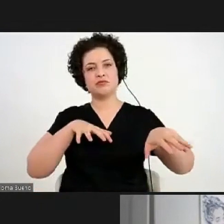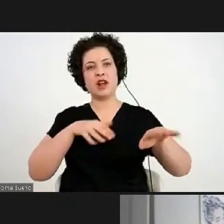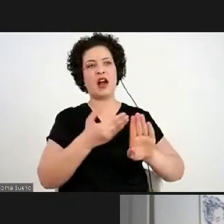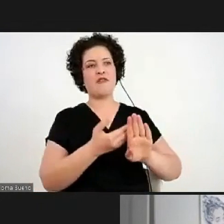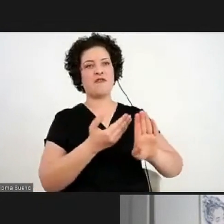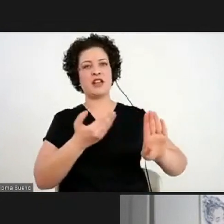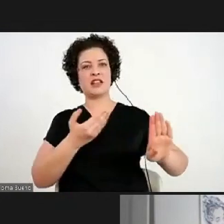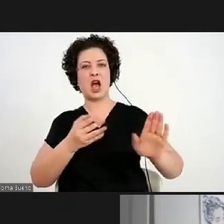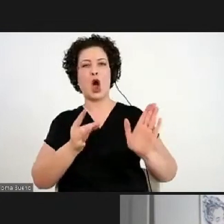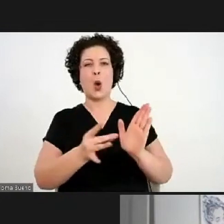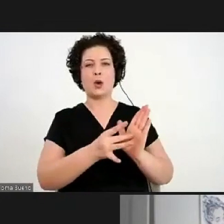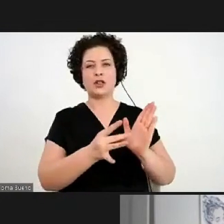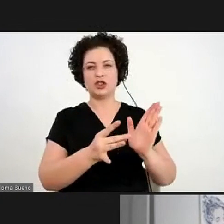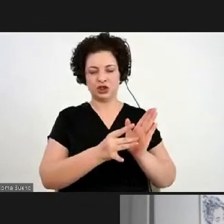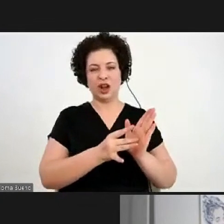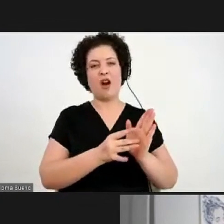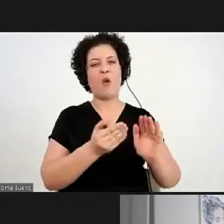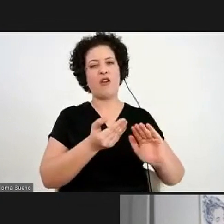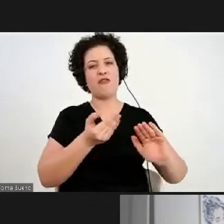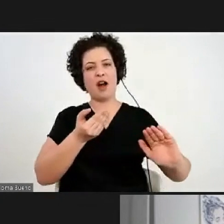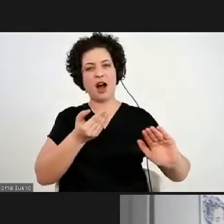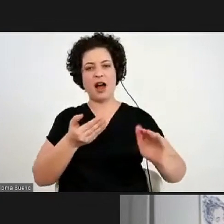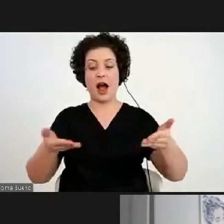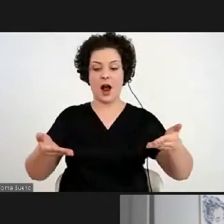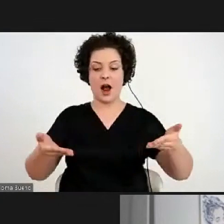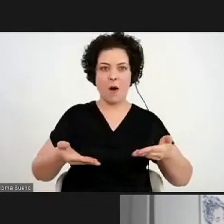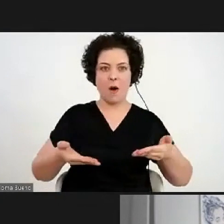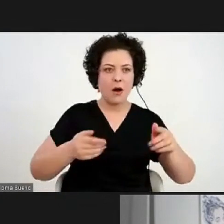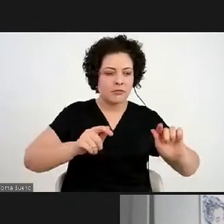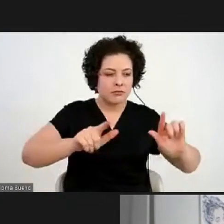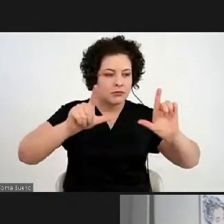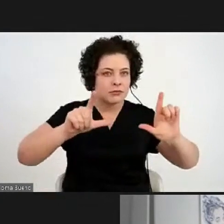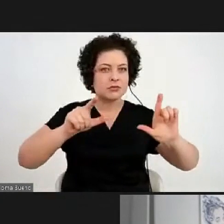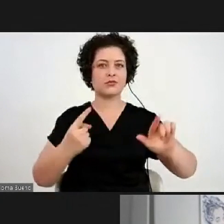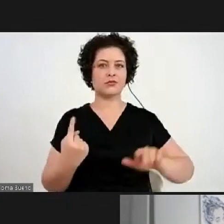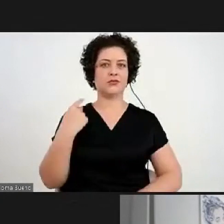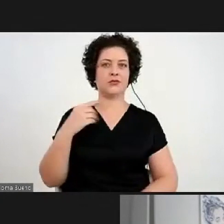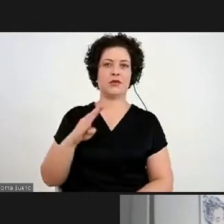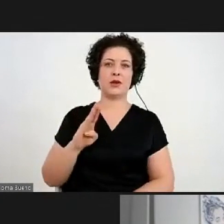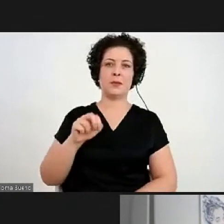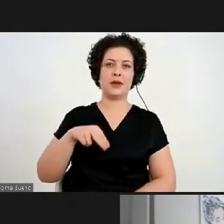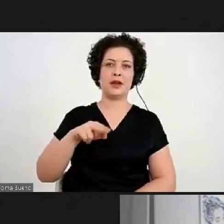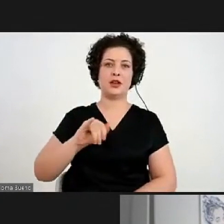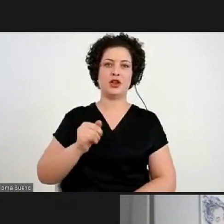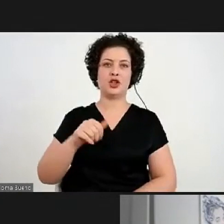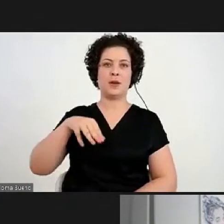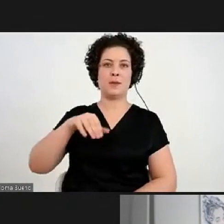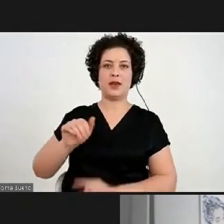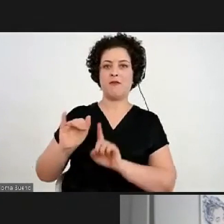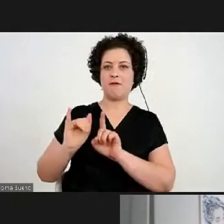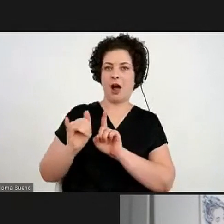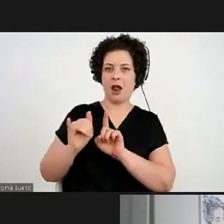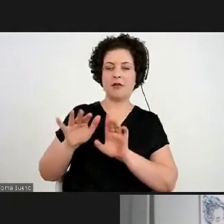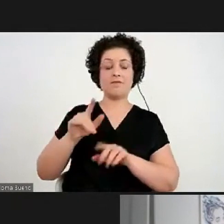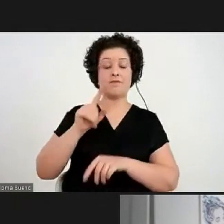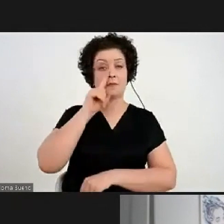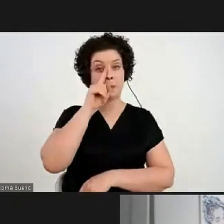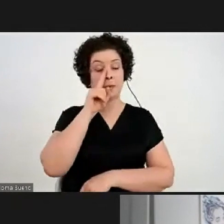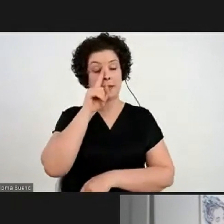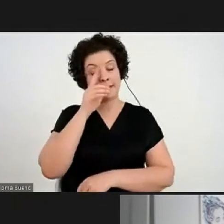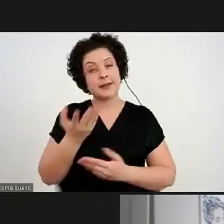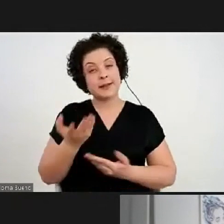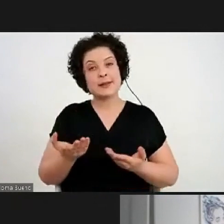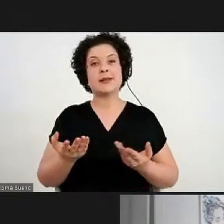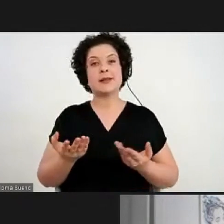originais, daquele aqui e agora da obra, como dizia o Benjamin, isso é um perigo. Mas, por outro lado, eles nos